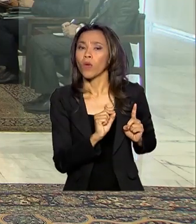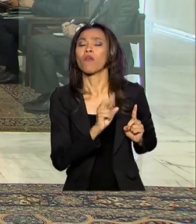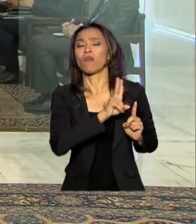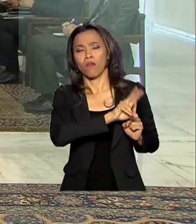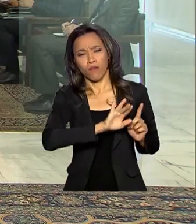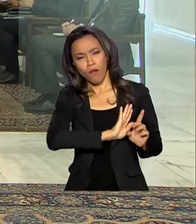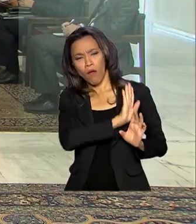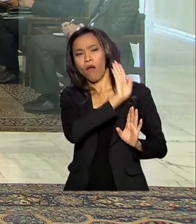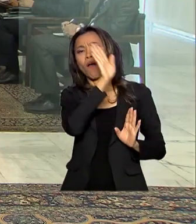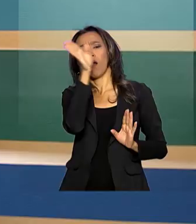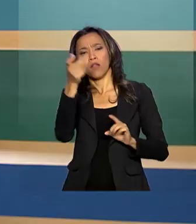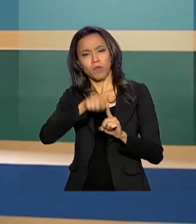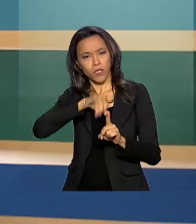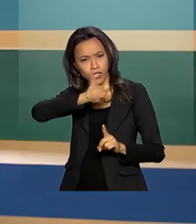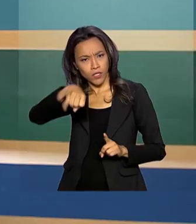Índia em janeiro.